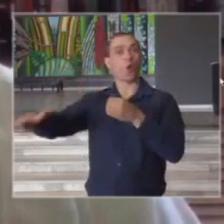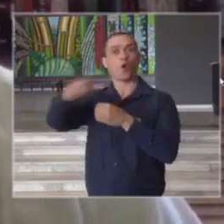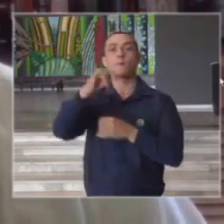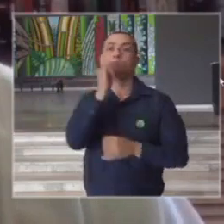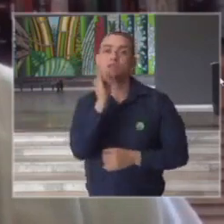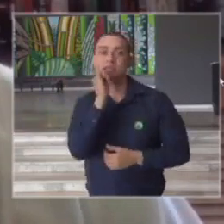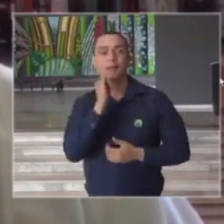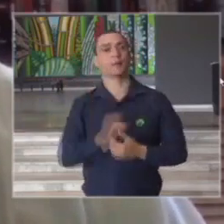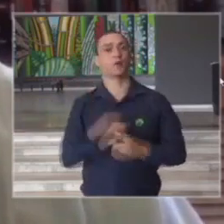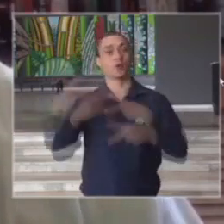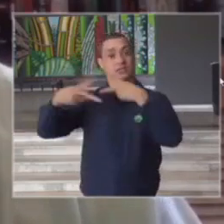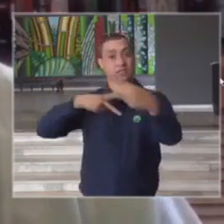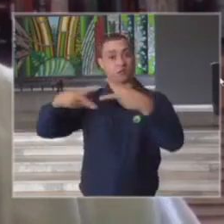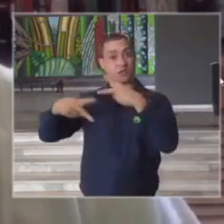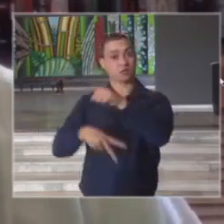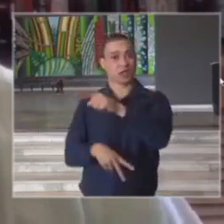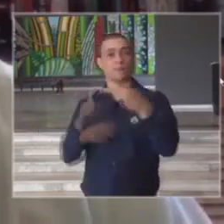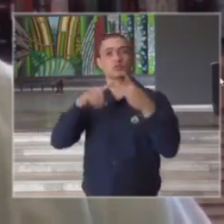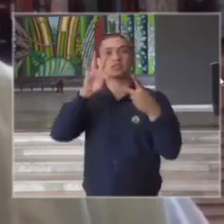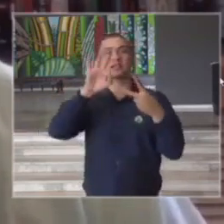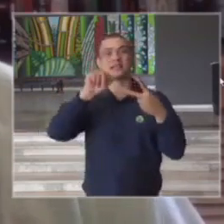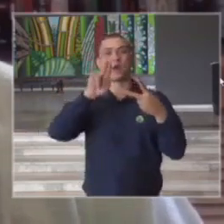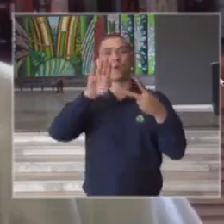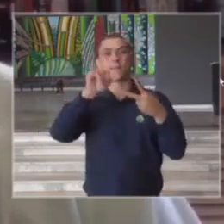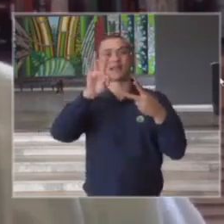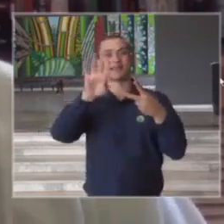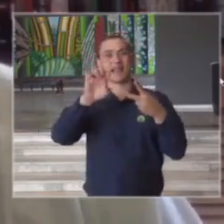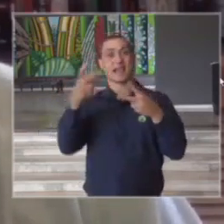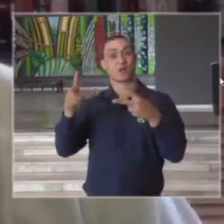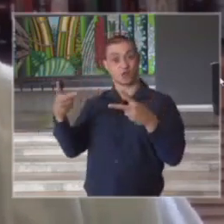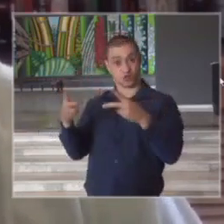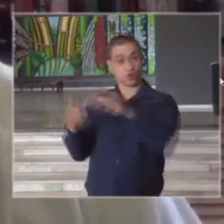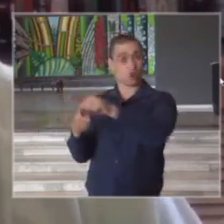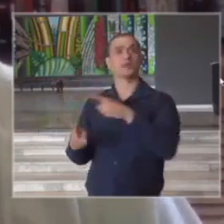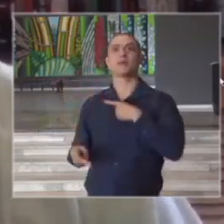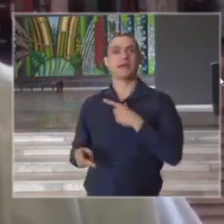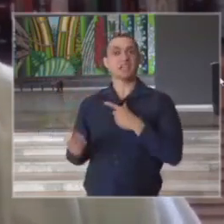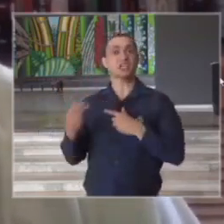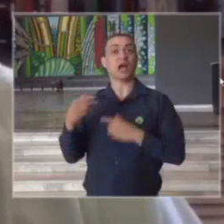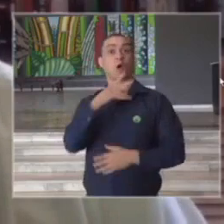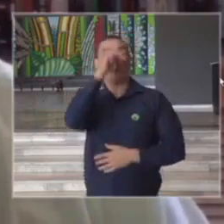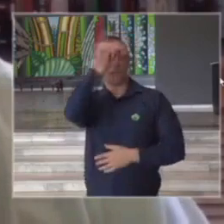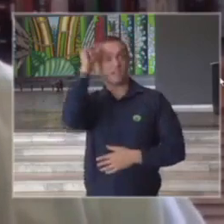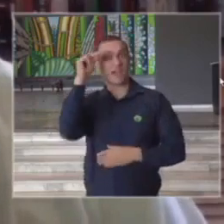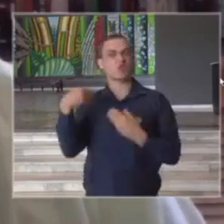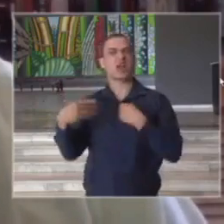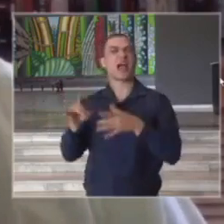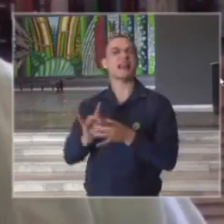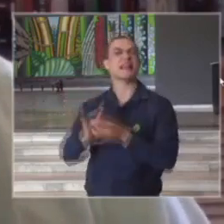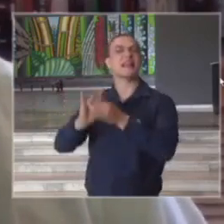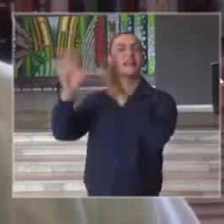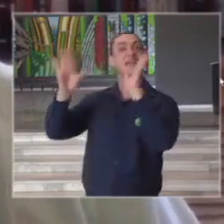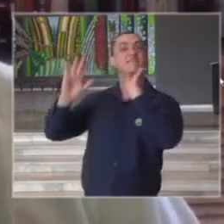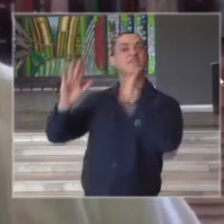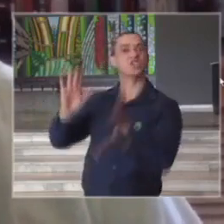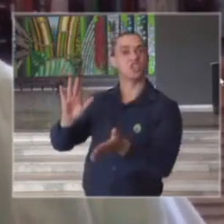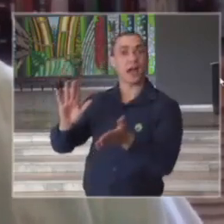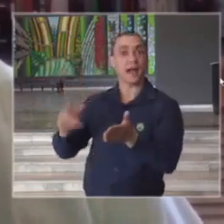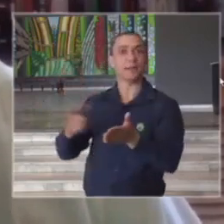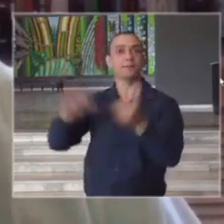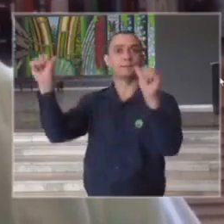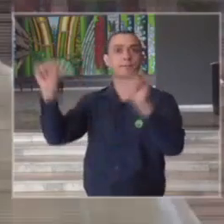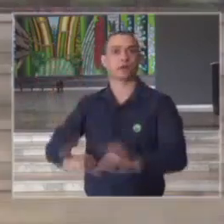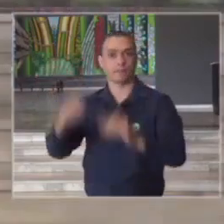exemplo São José dos Campos e Taubaté que também querem flexibilizar as regras e tiveram queda no isolamento